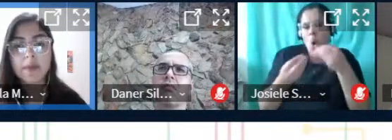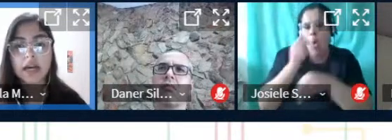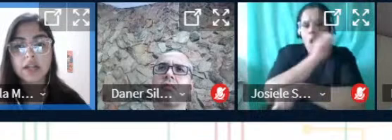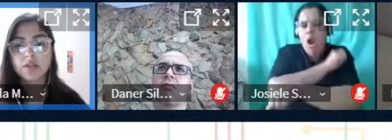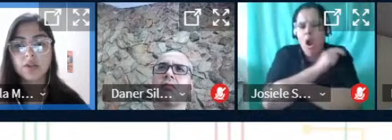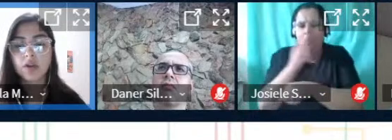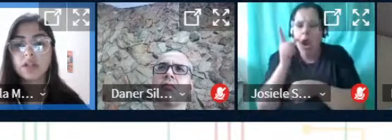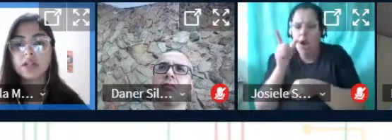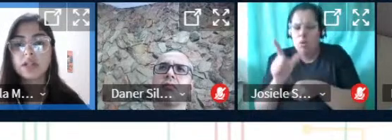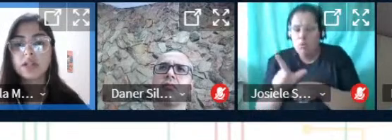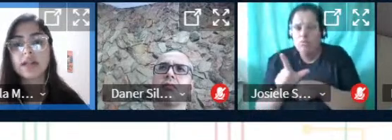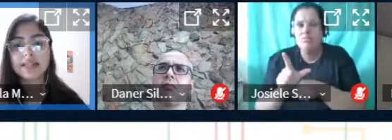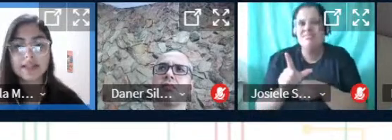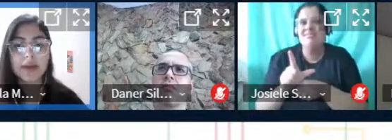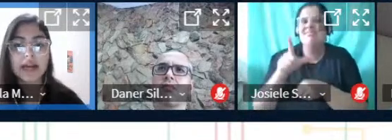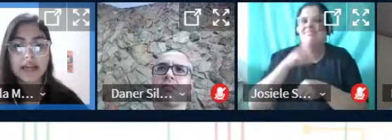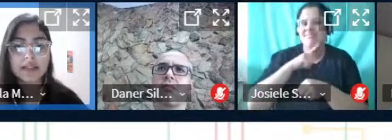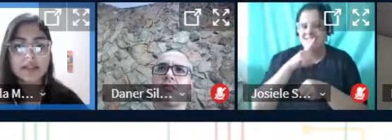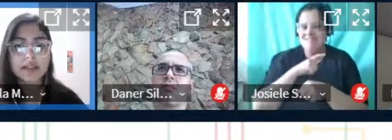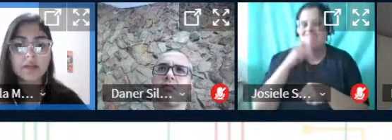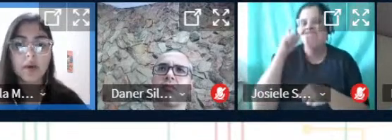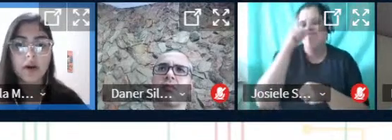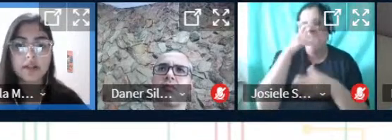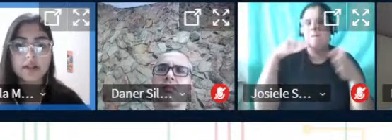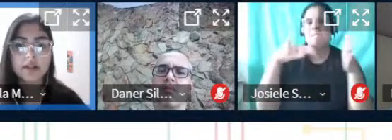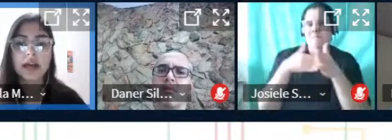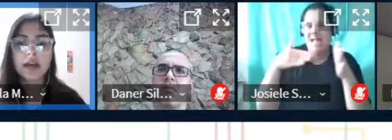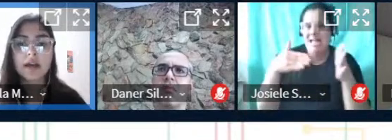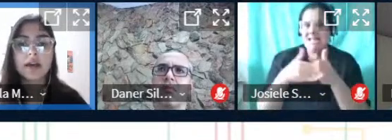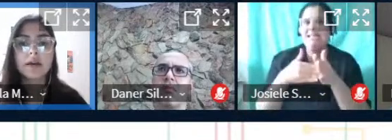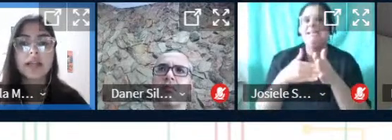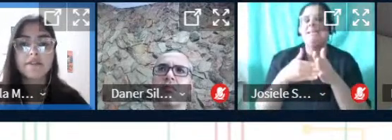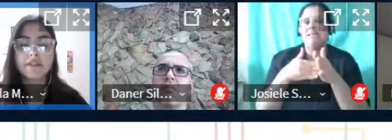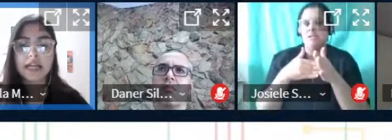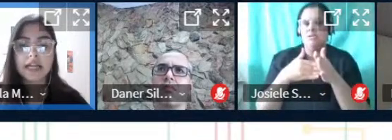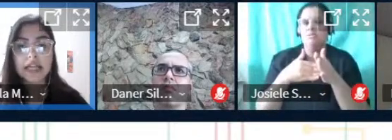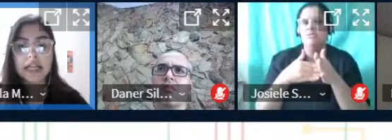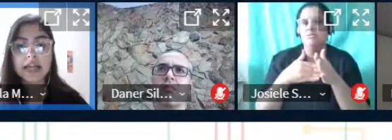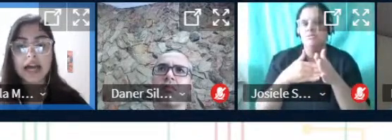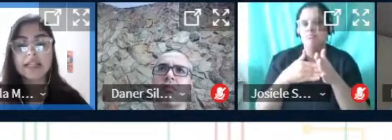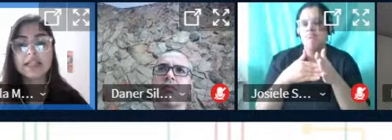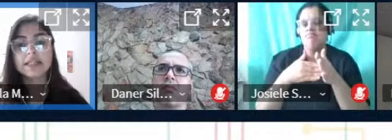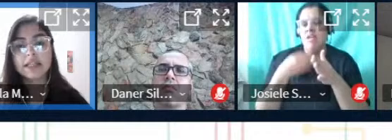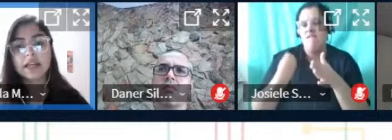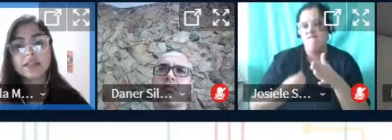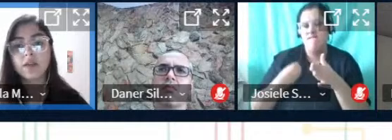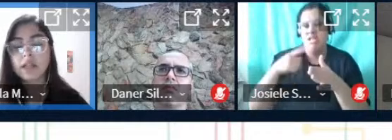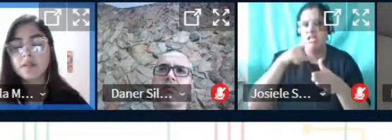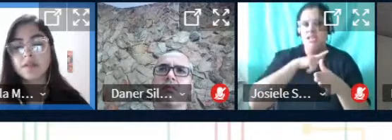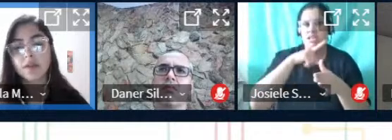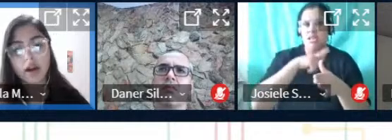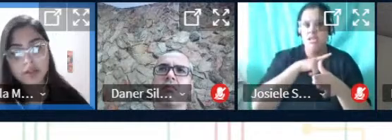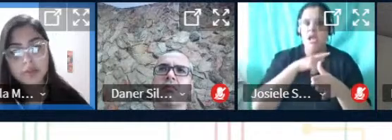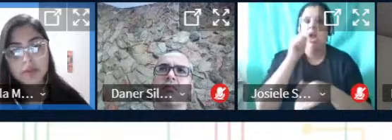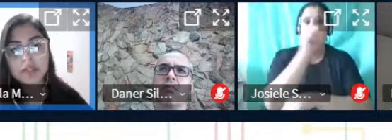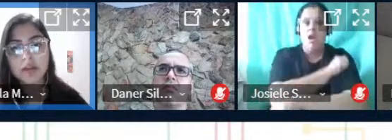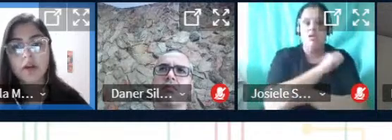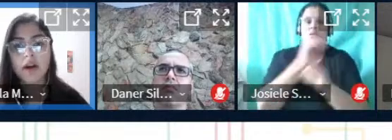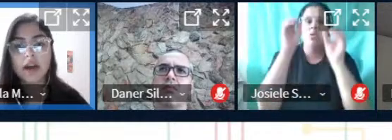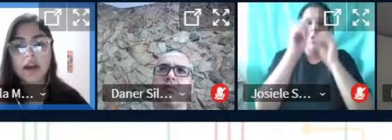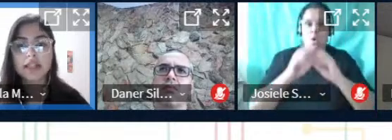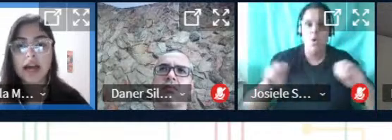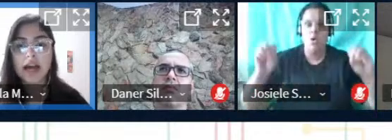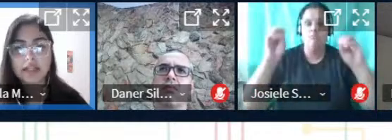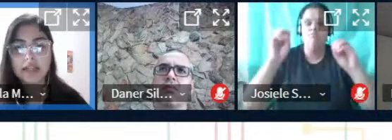conseguem apesar de todas essas barreiras que são impostas né na vida deles ainda assim são alunos ótimos